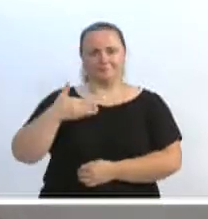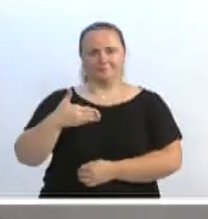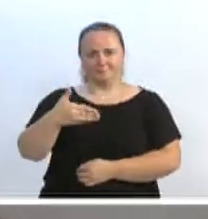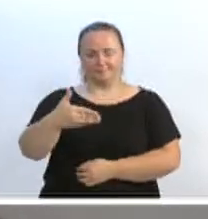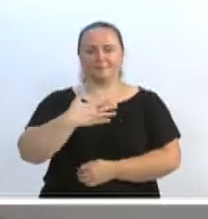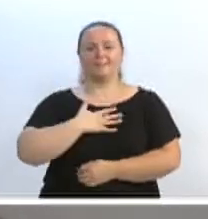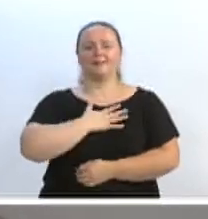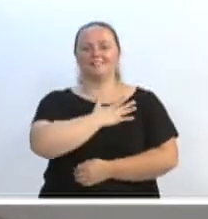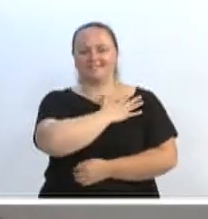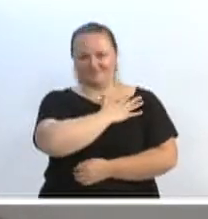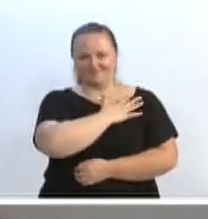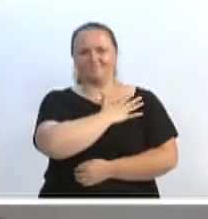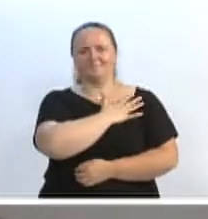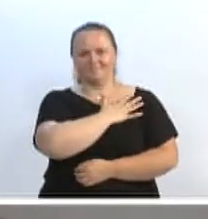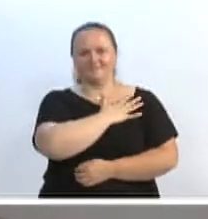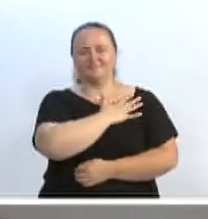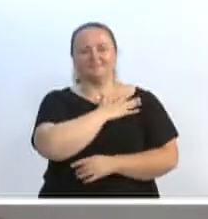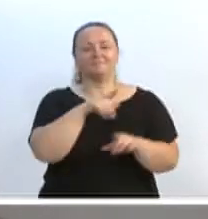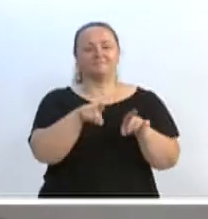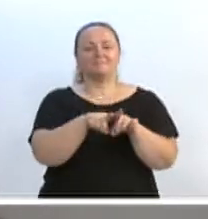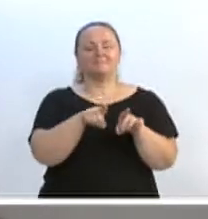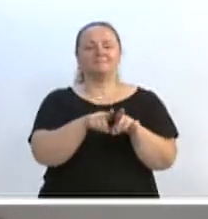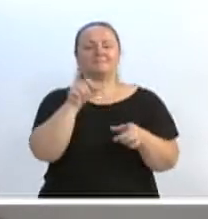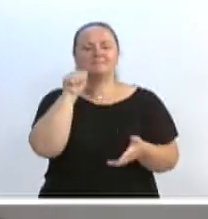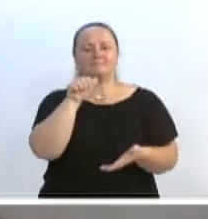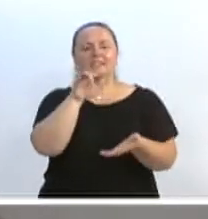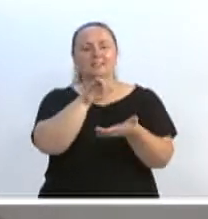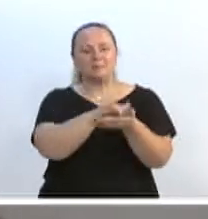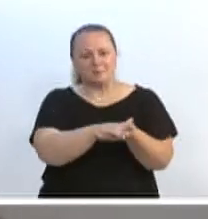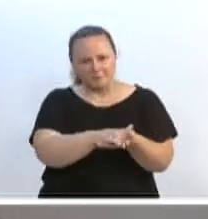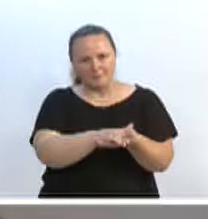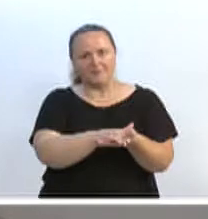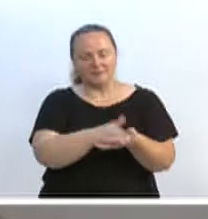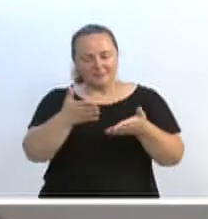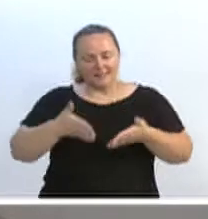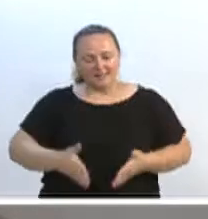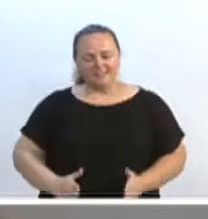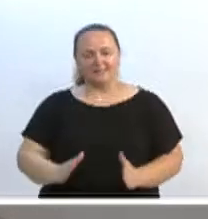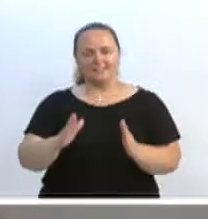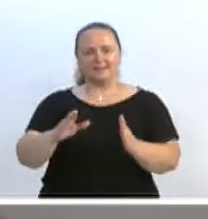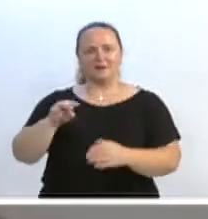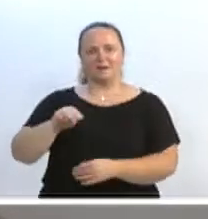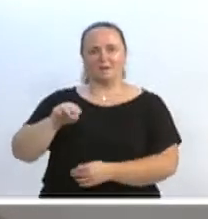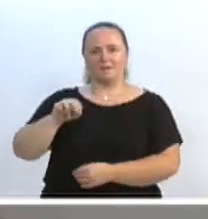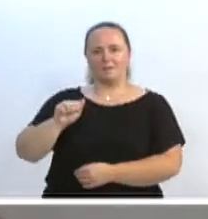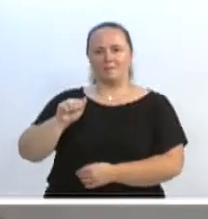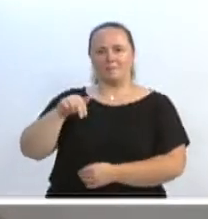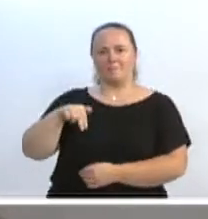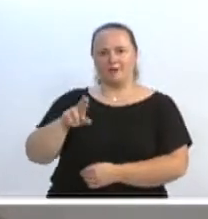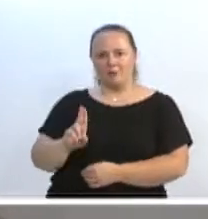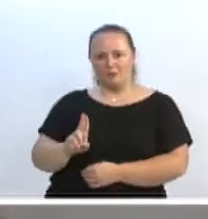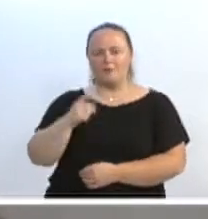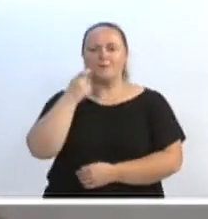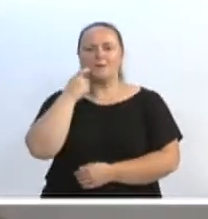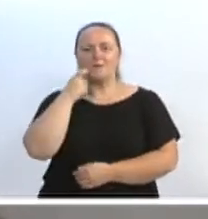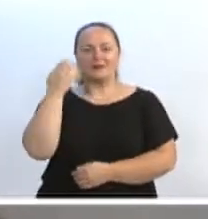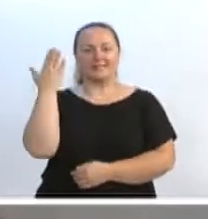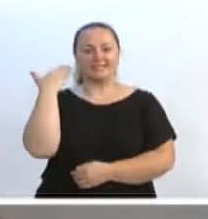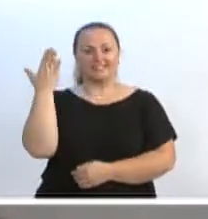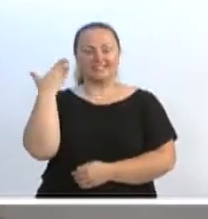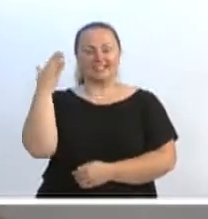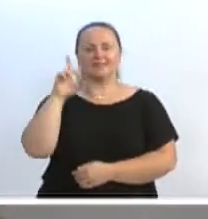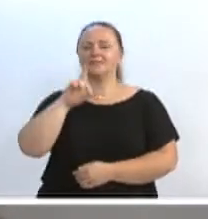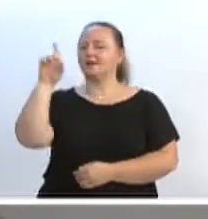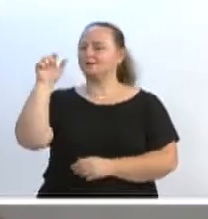Napoleão Bernardes, bem como também a sua esposa, Maria Augusta, o nascimento da Manu, sexta-feira, ricas bênçãos, nesta